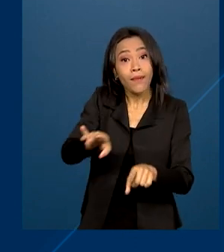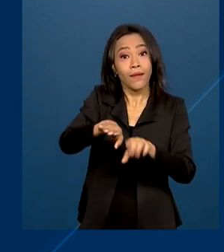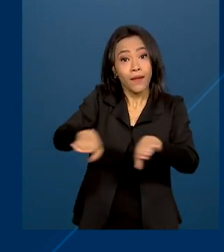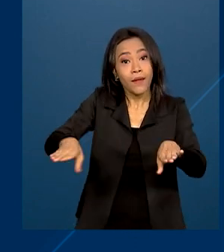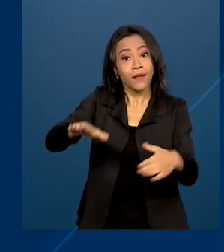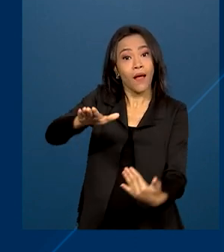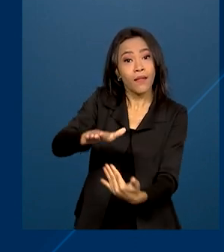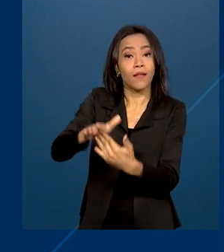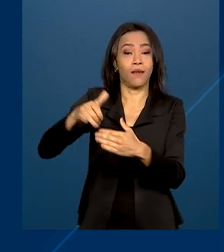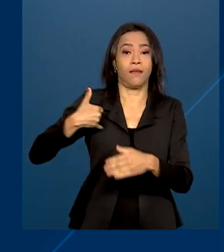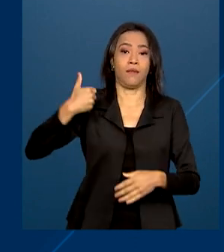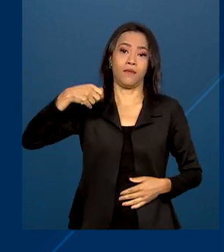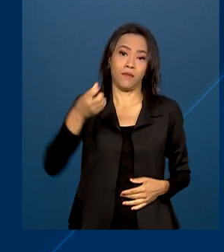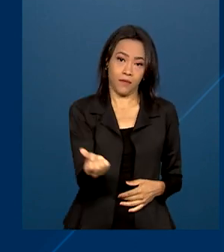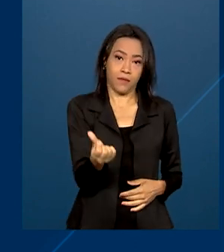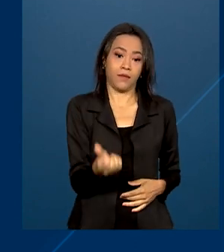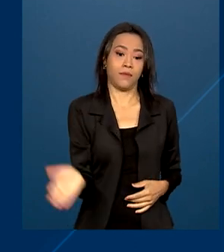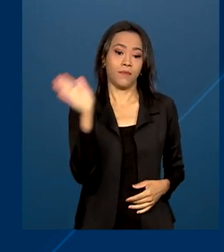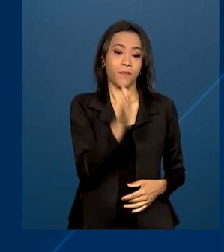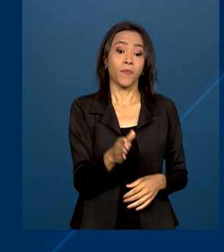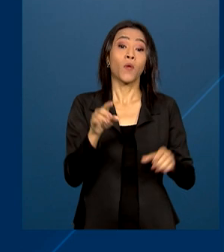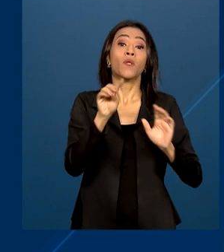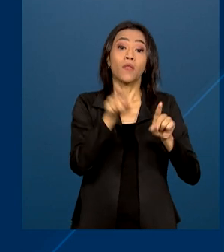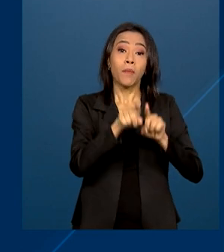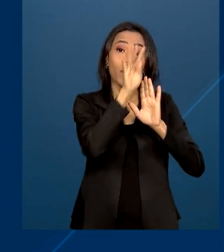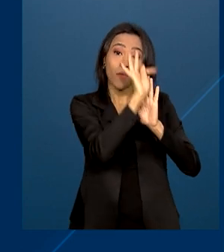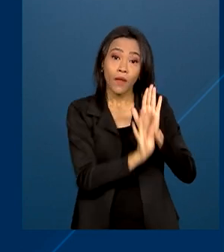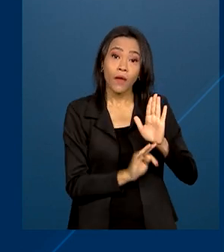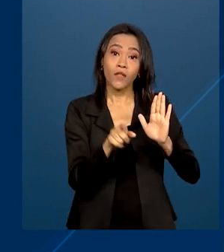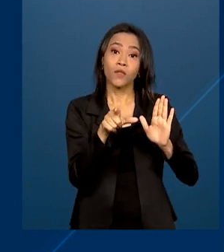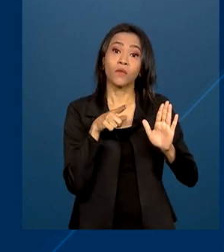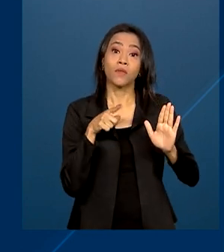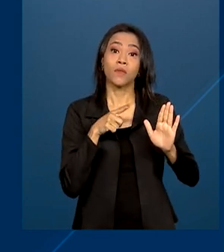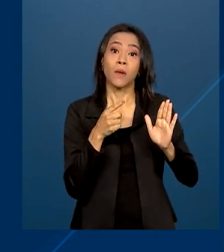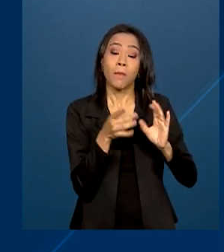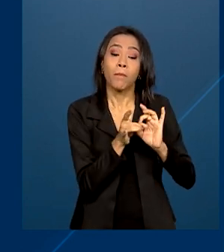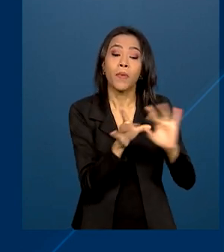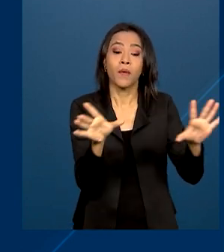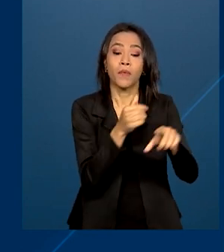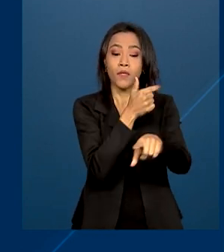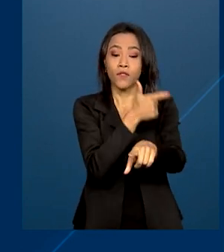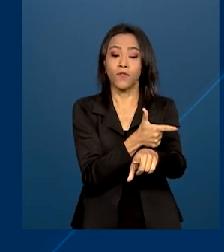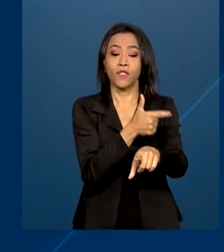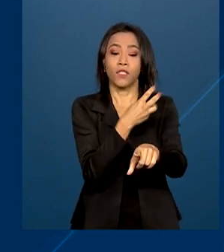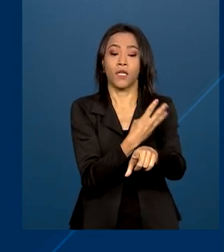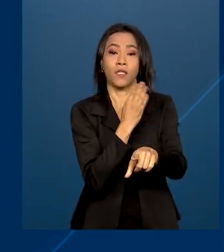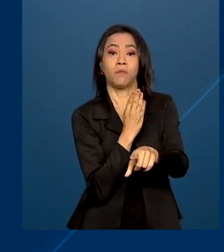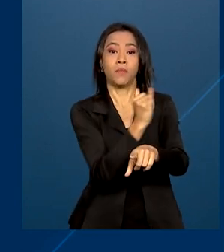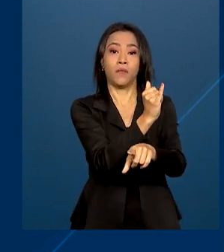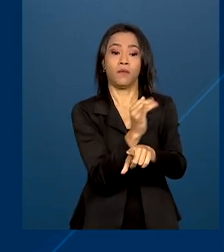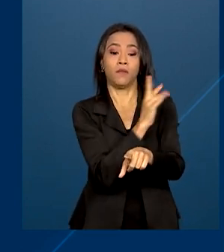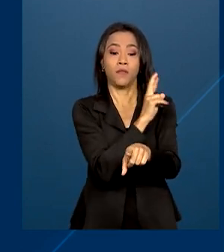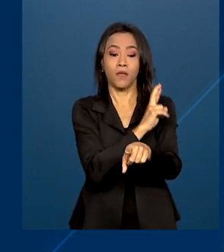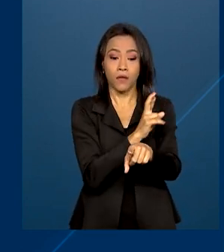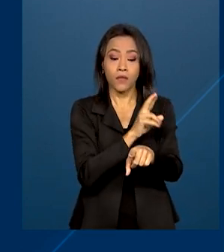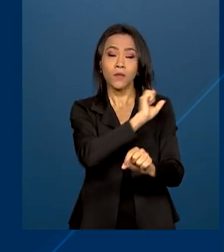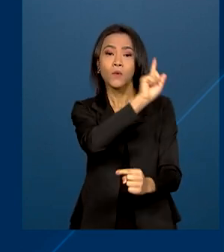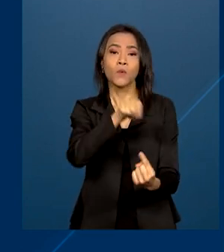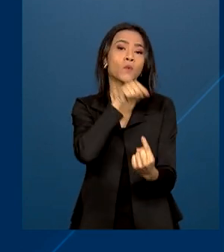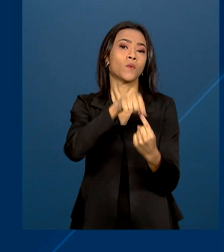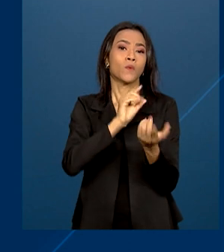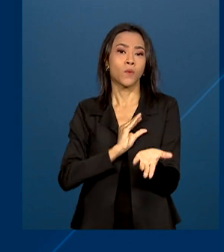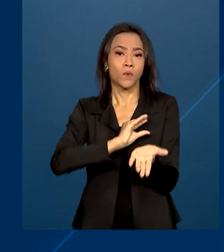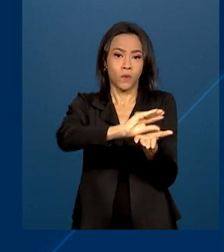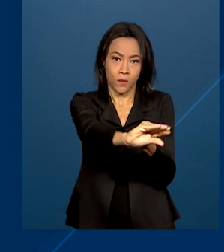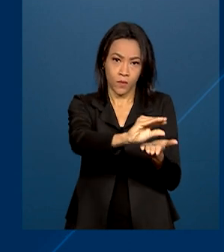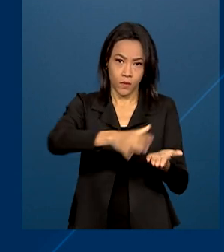idade. O texto também abre a possibilidade de um adicional de até 23 bilhões de reais para investimentos